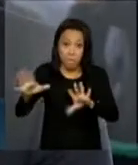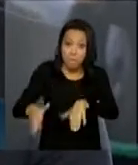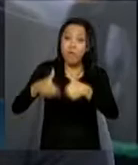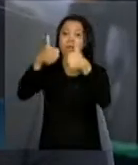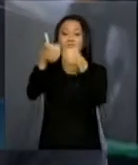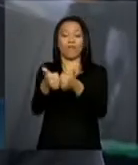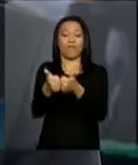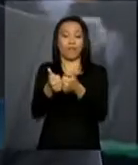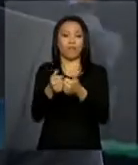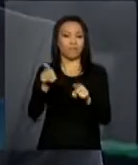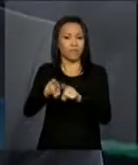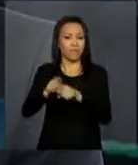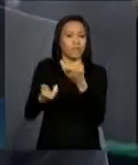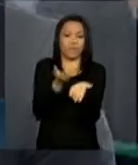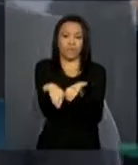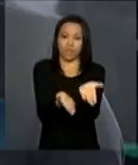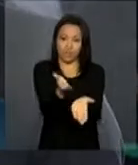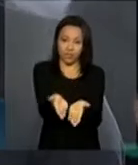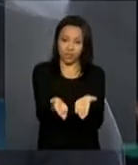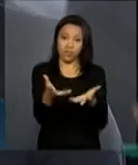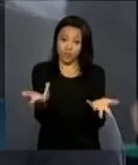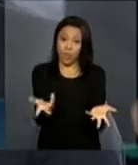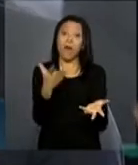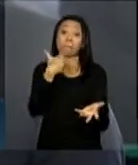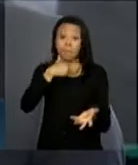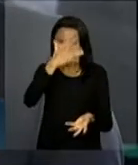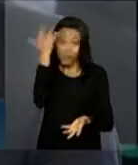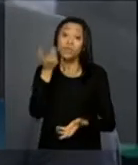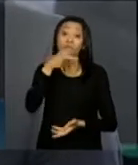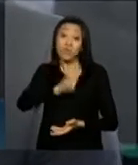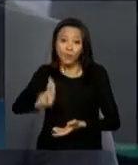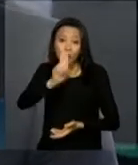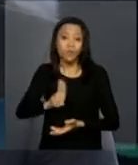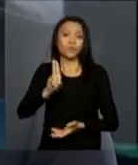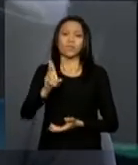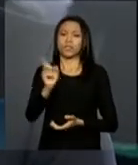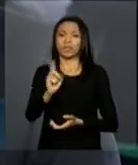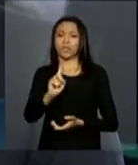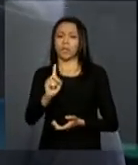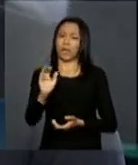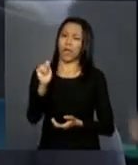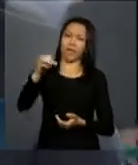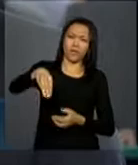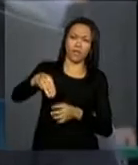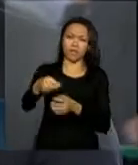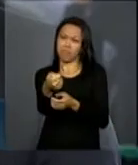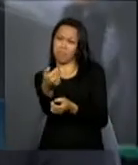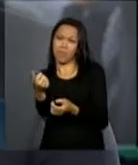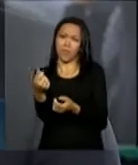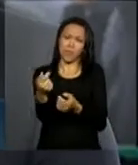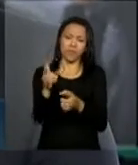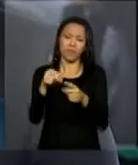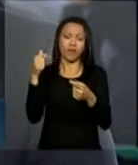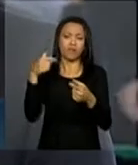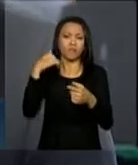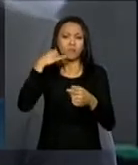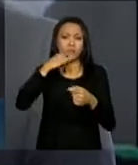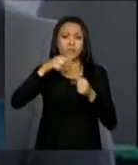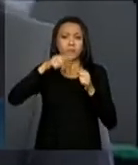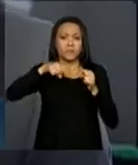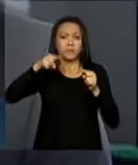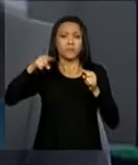mais ainda a qualidade da prestação desse serviço. Então, o usuário vai ter condições que hoje já não usa muito na onda média, questões até de interferências,